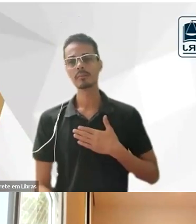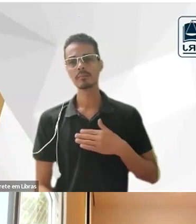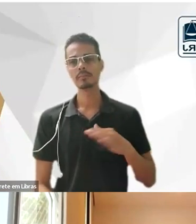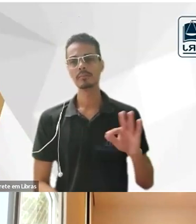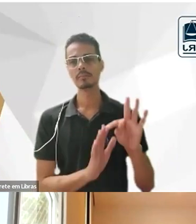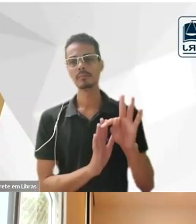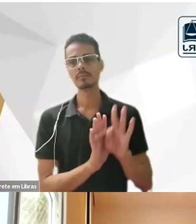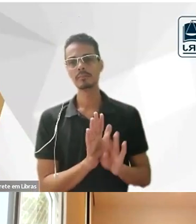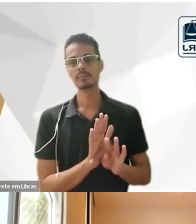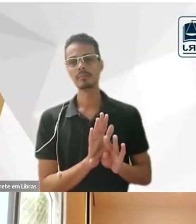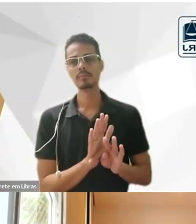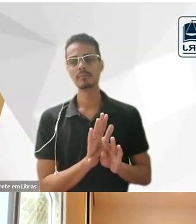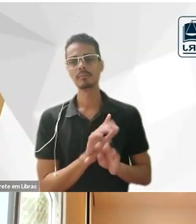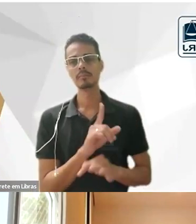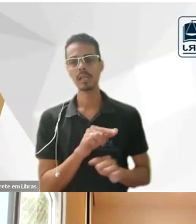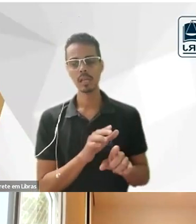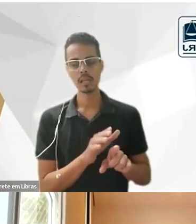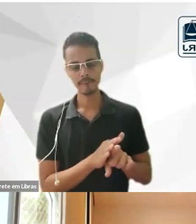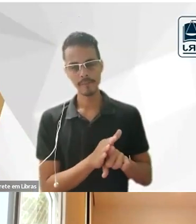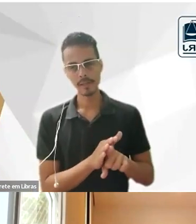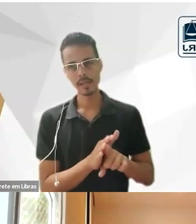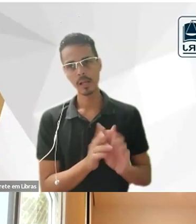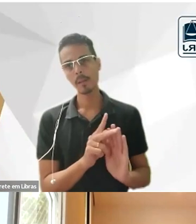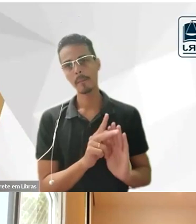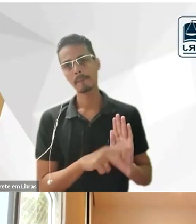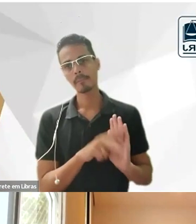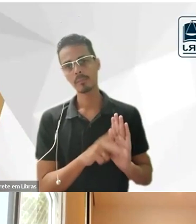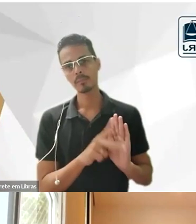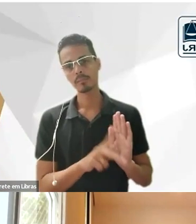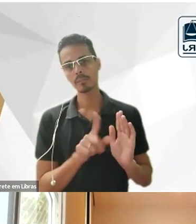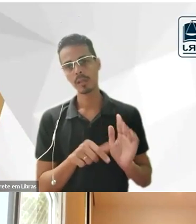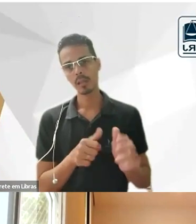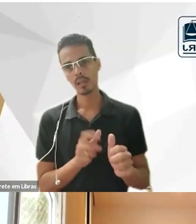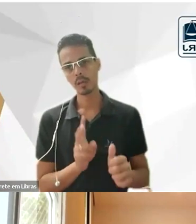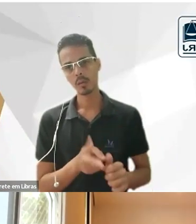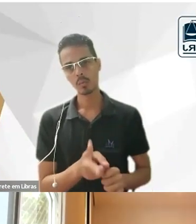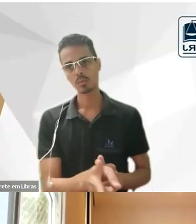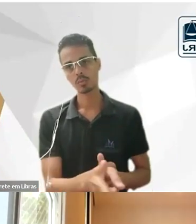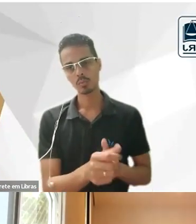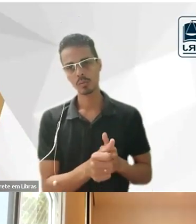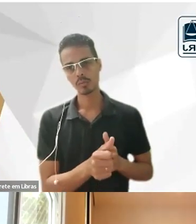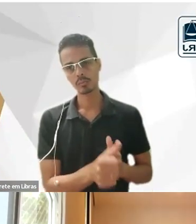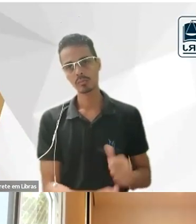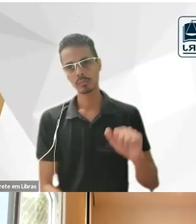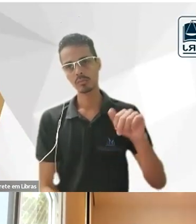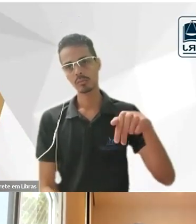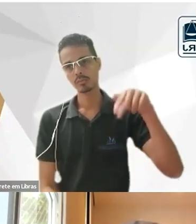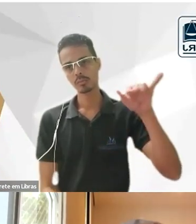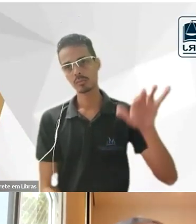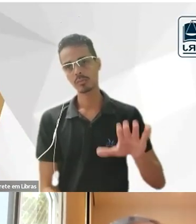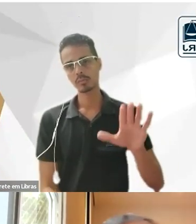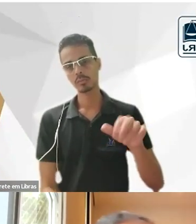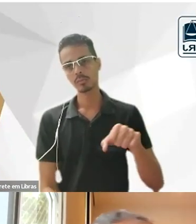investigar se esse projeto é ou não a continuidade da escola do Recife então eu abordo